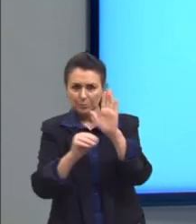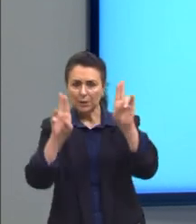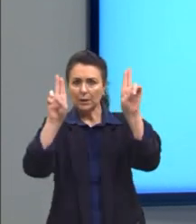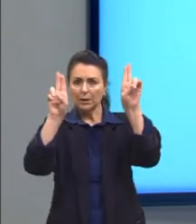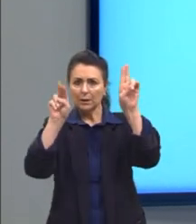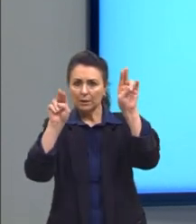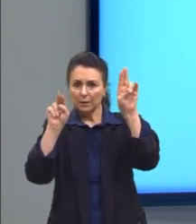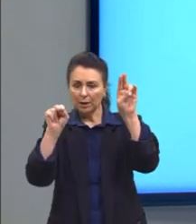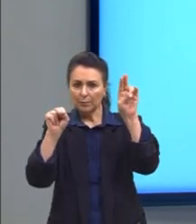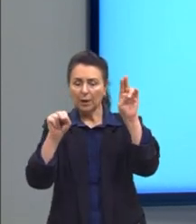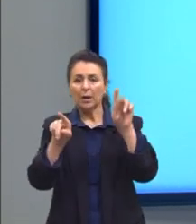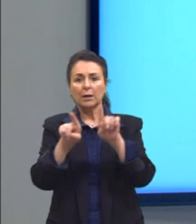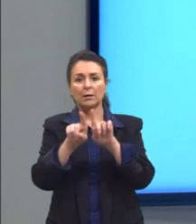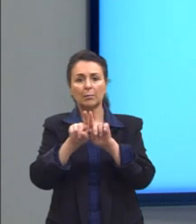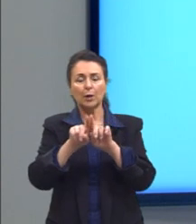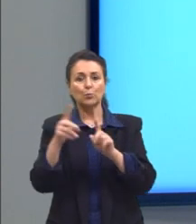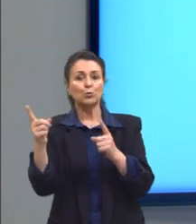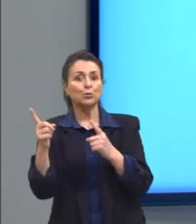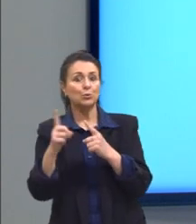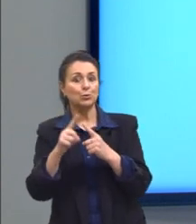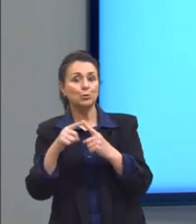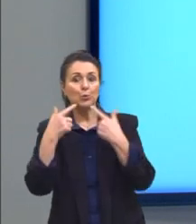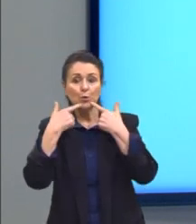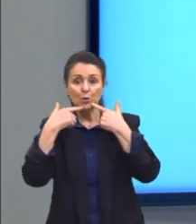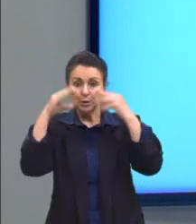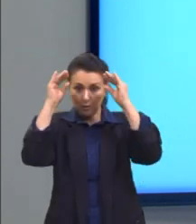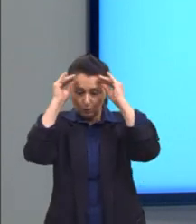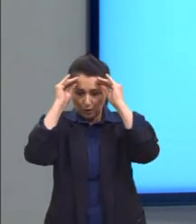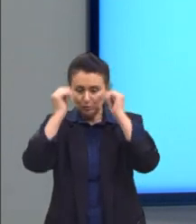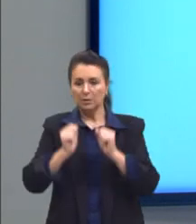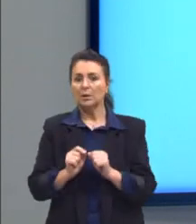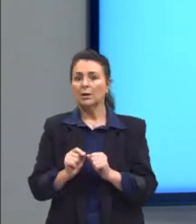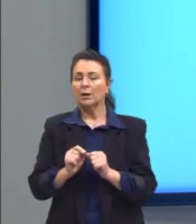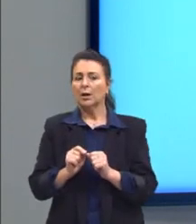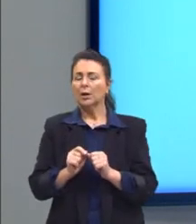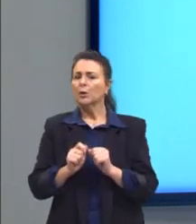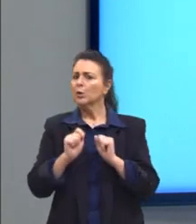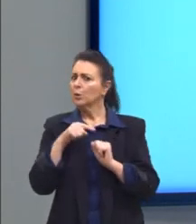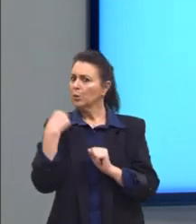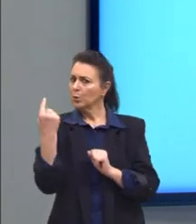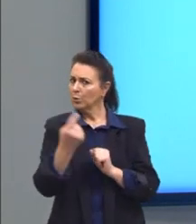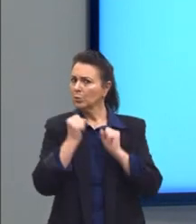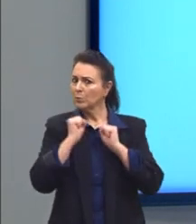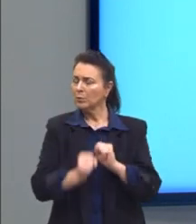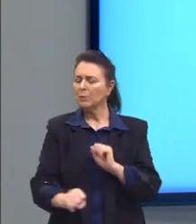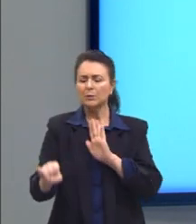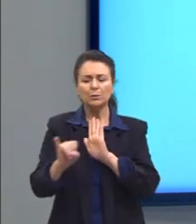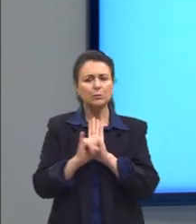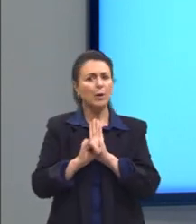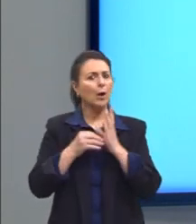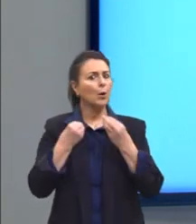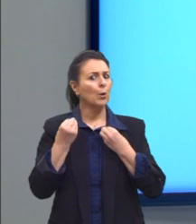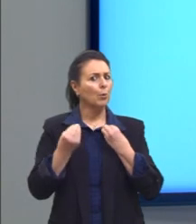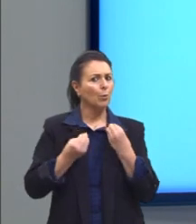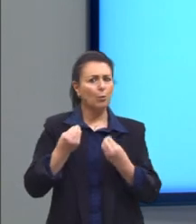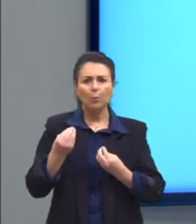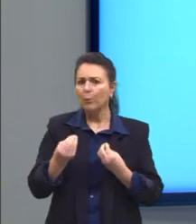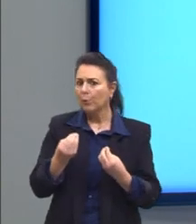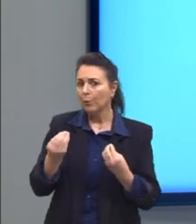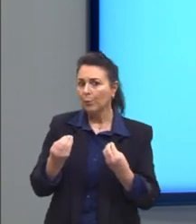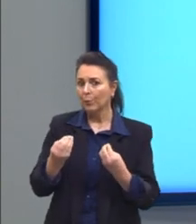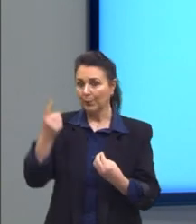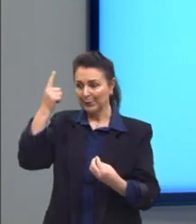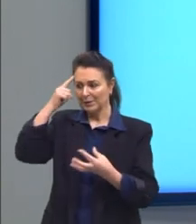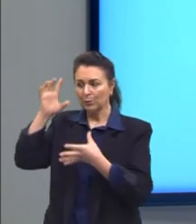e estilo de linguagem, permite identificá-lo como. Pensando em como o texto é